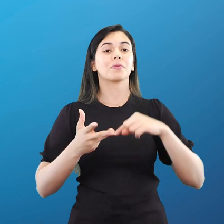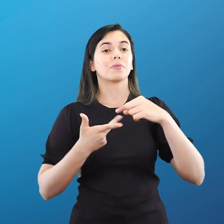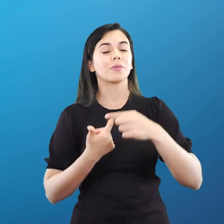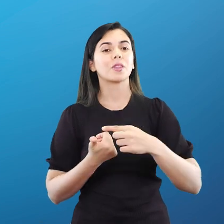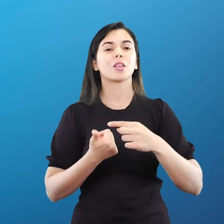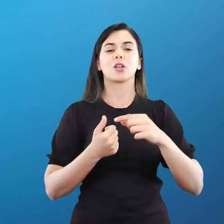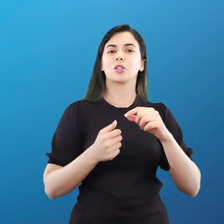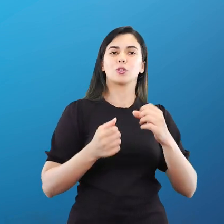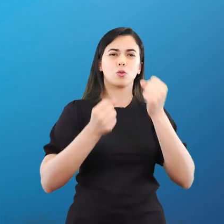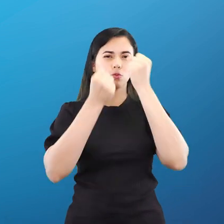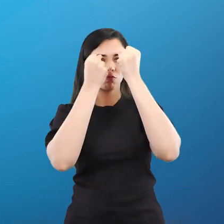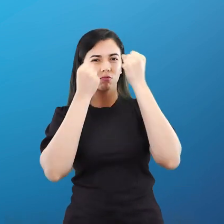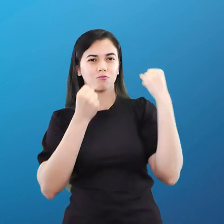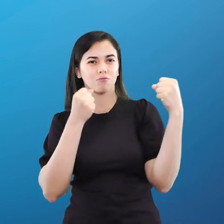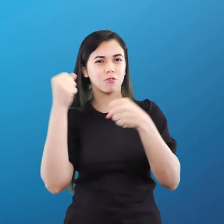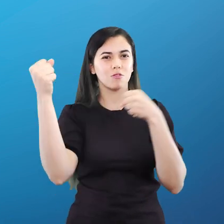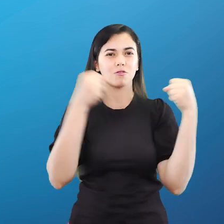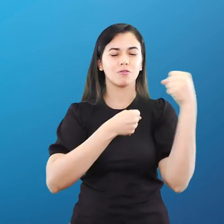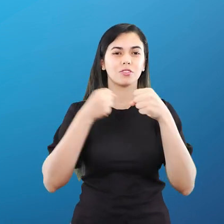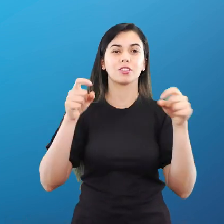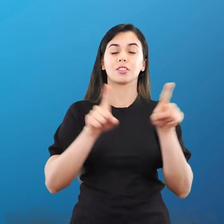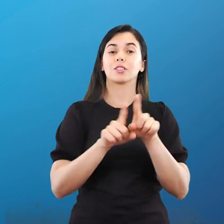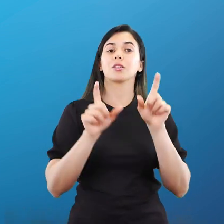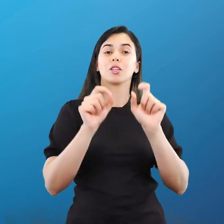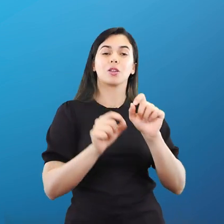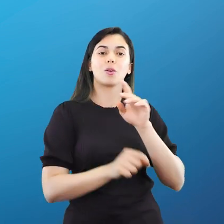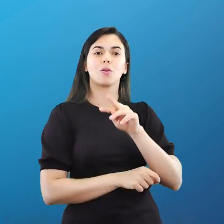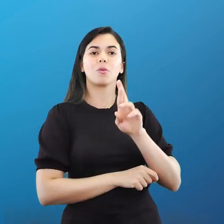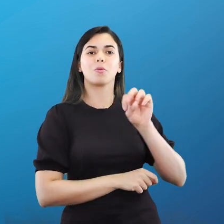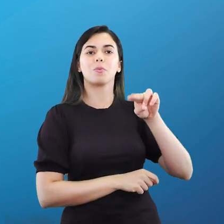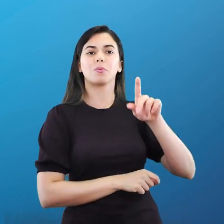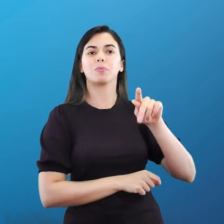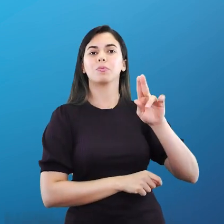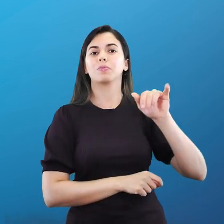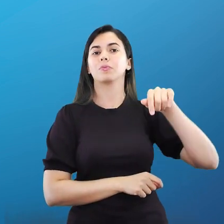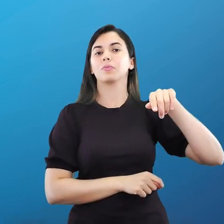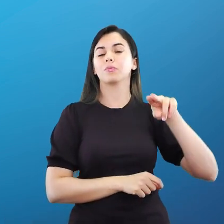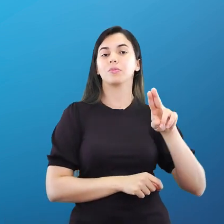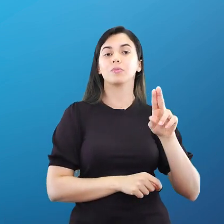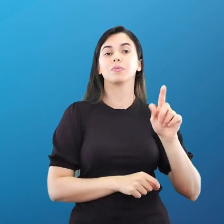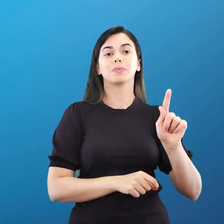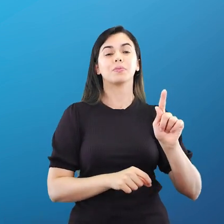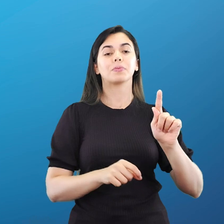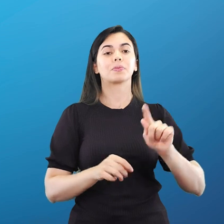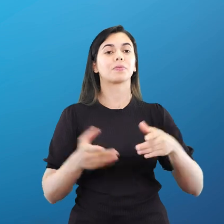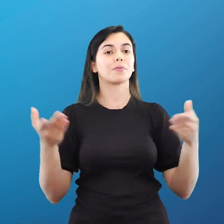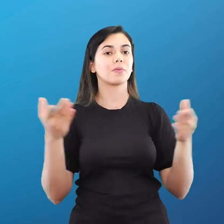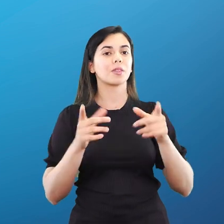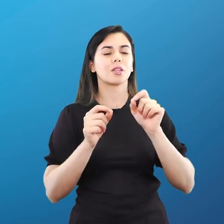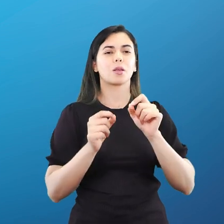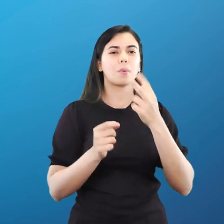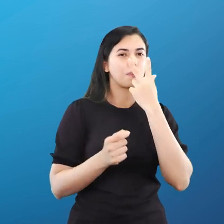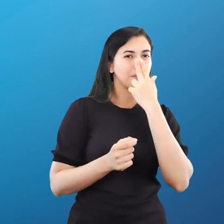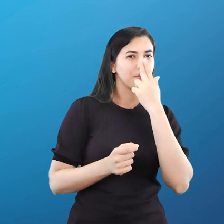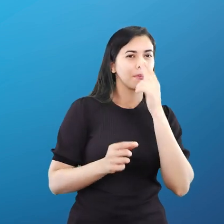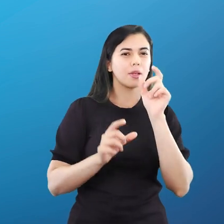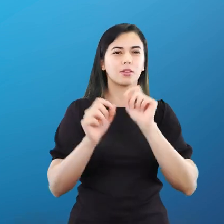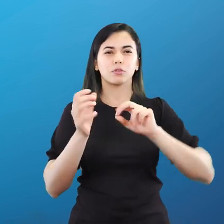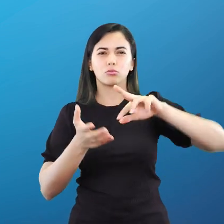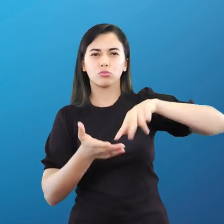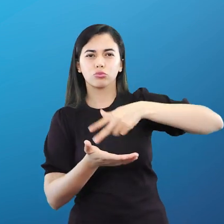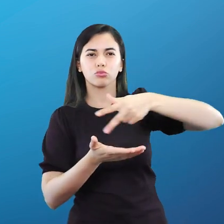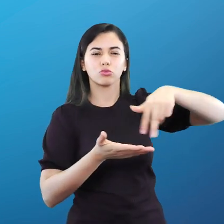O box, o braking, que é uma novidade, Está começando agora nesses jogos, que é aquela, tipo, uma dança que o pessoal